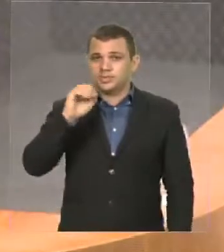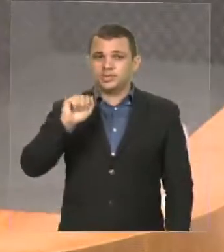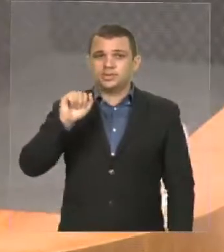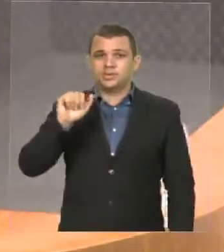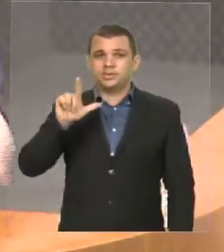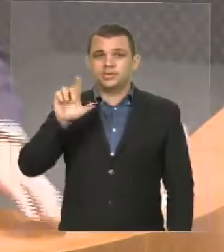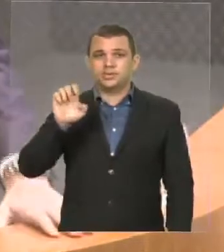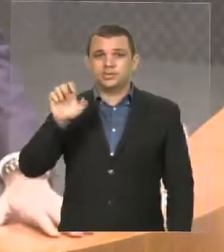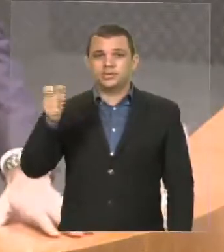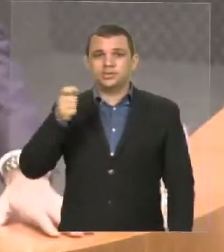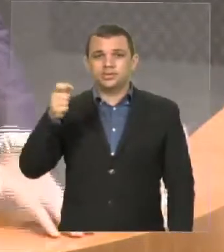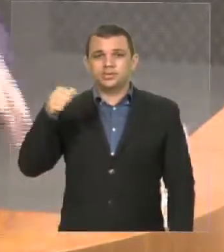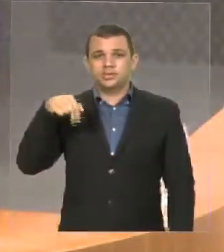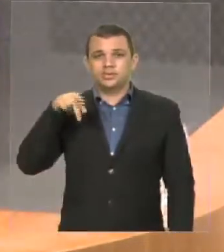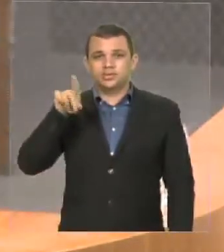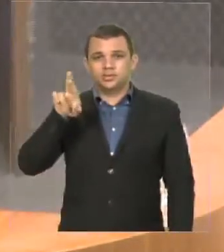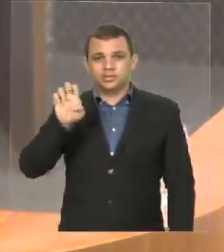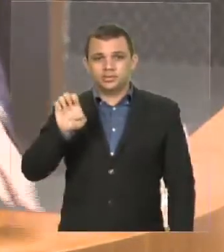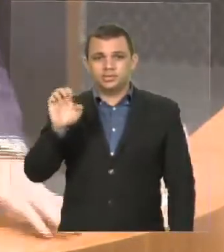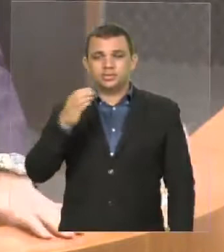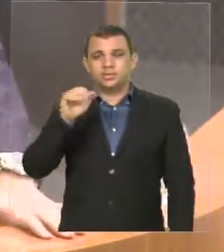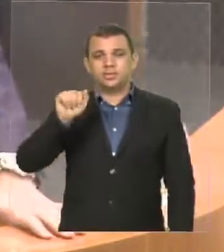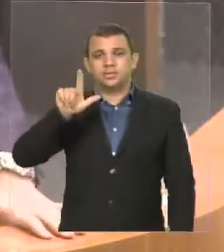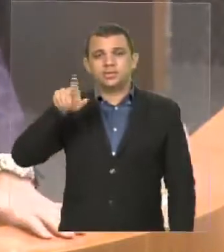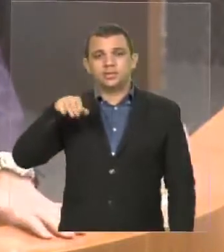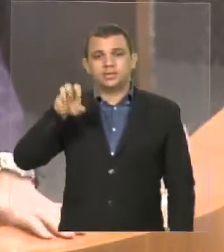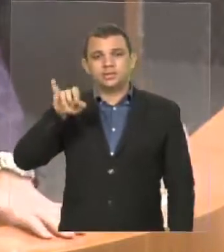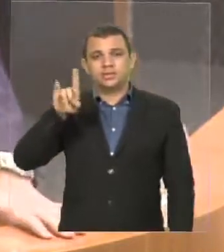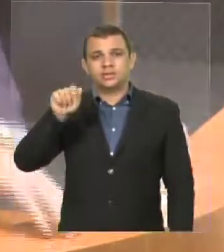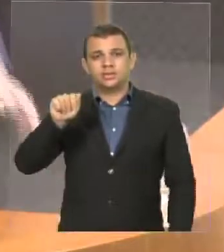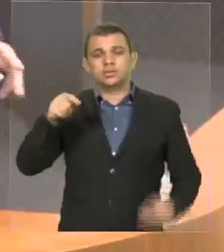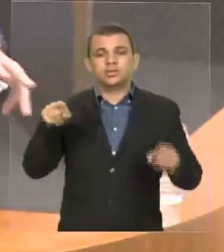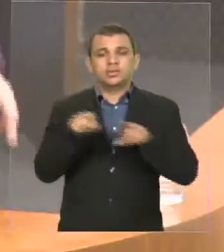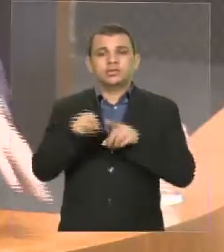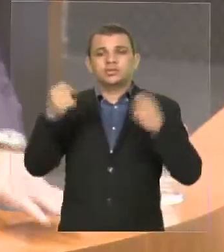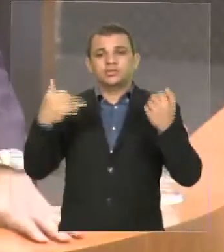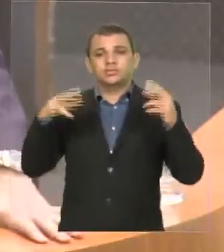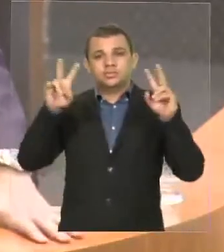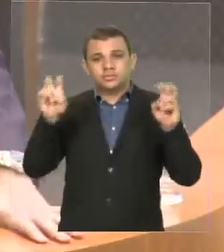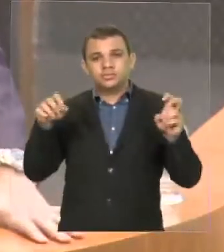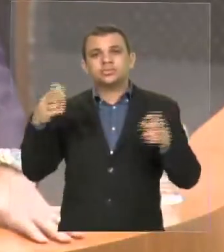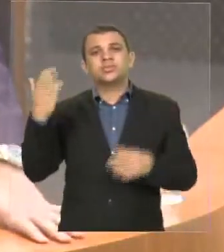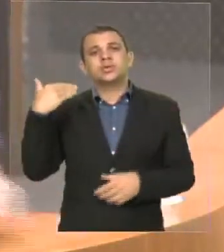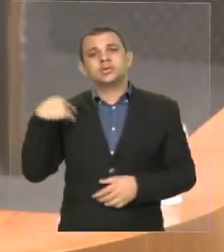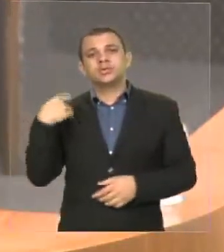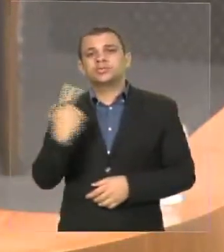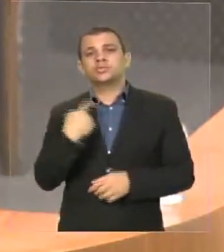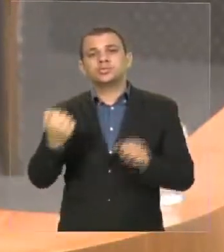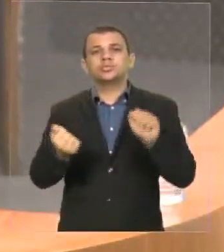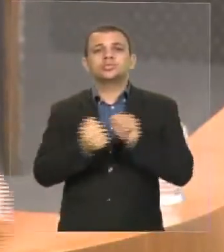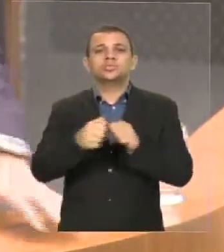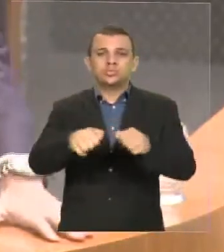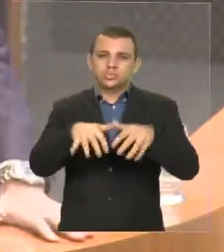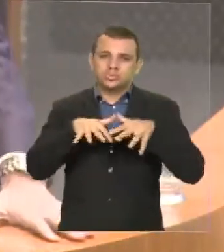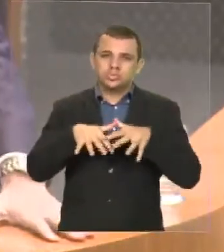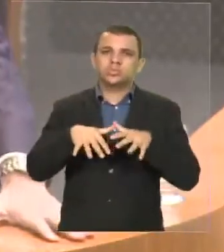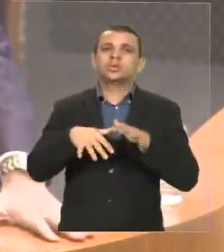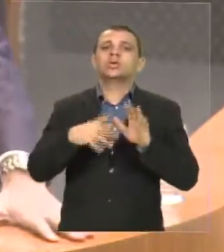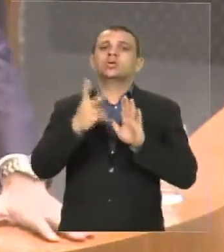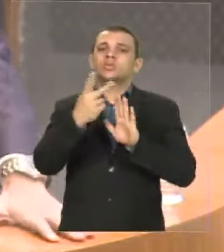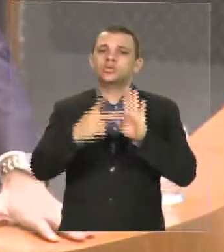importantíssimas. Nós estivemos junto aqui na audiência pública, que foi realizada nesse plenário, para discutir o PELOA, junto com o presidente